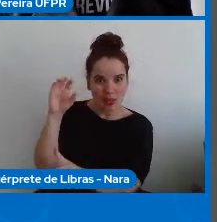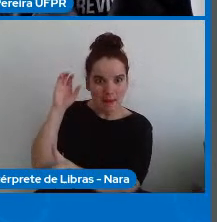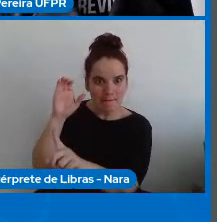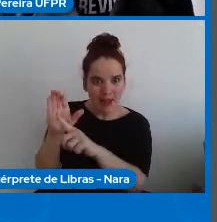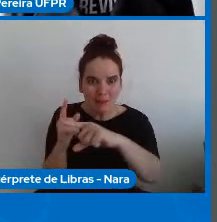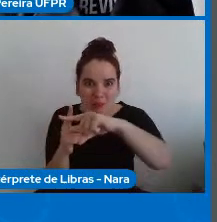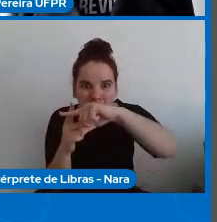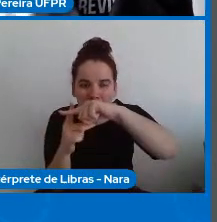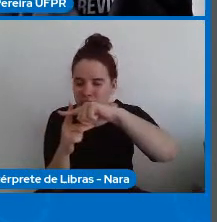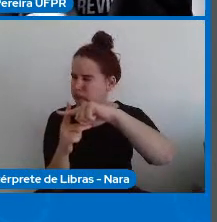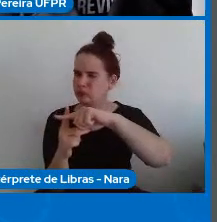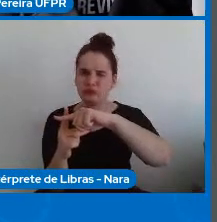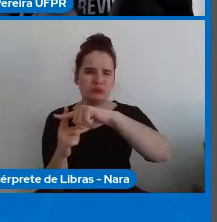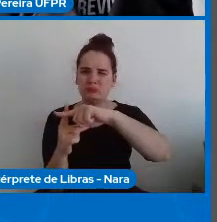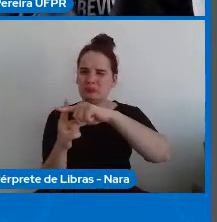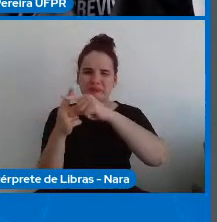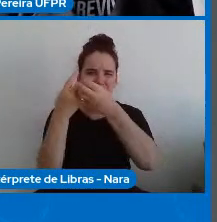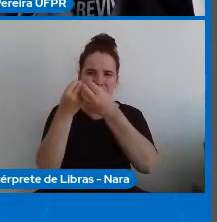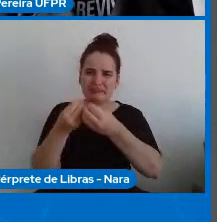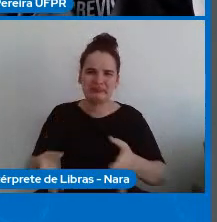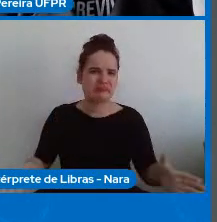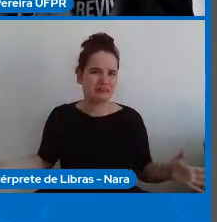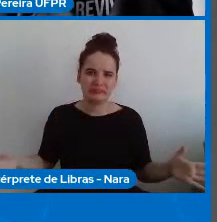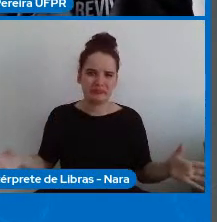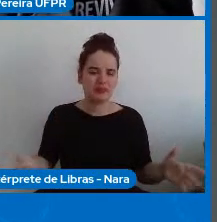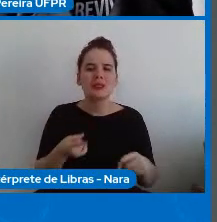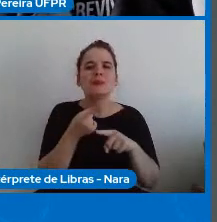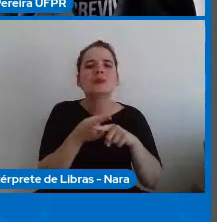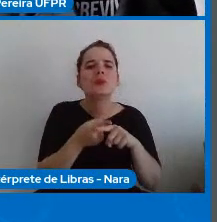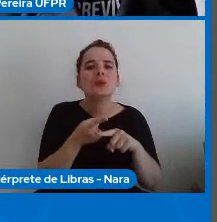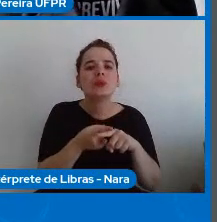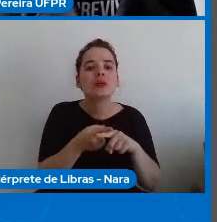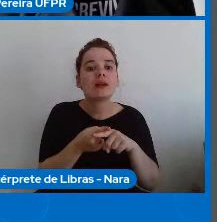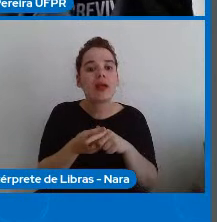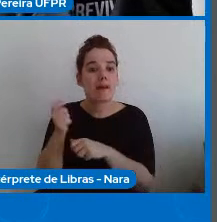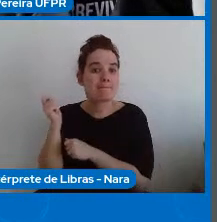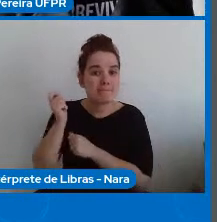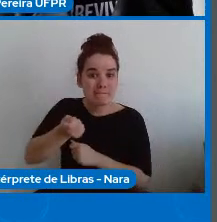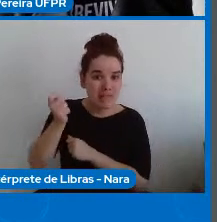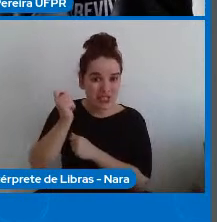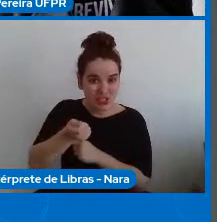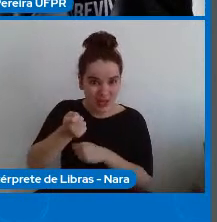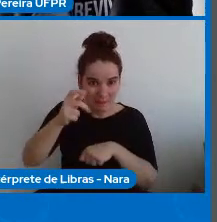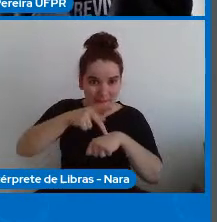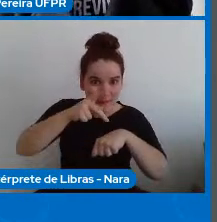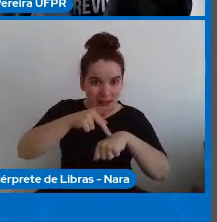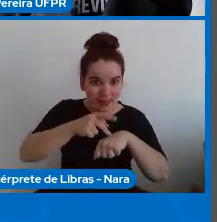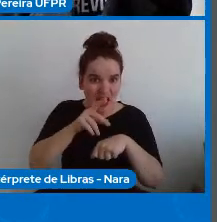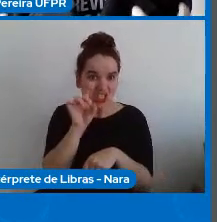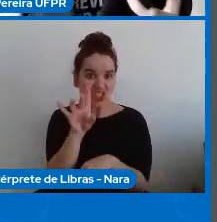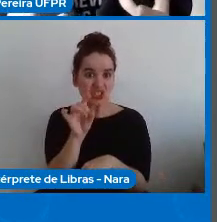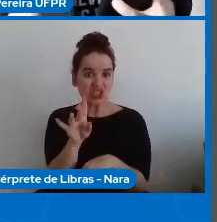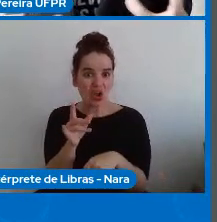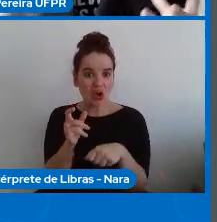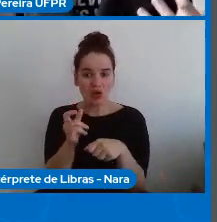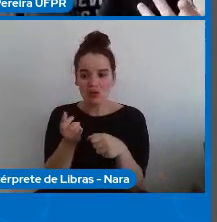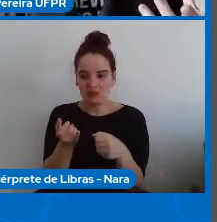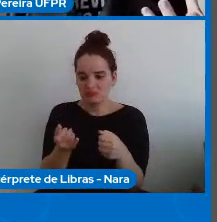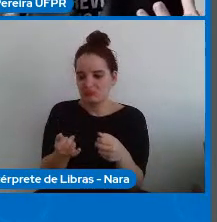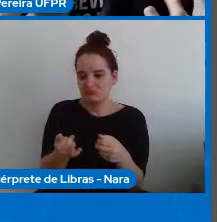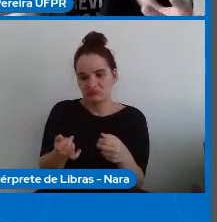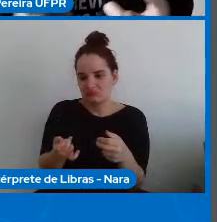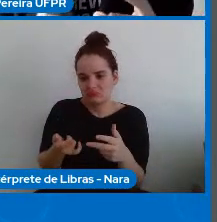O que os missionários ignoravam era que o machado de pedra não era só uma ferramenta, ele era uma